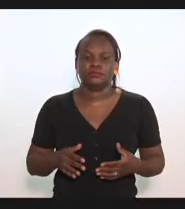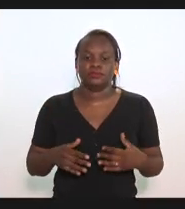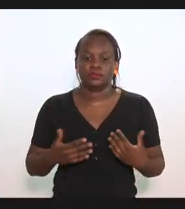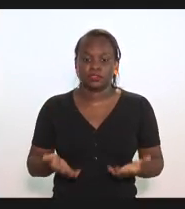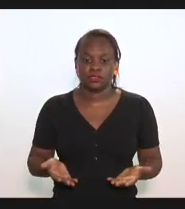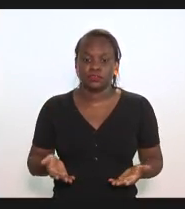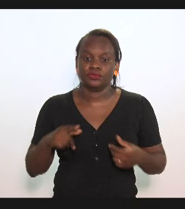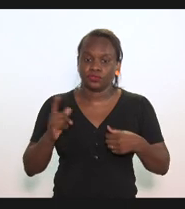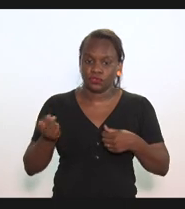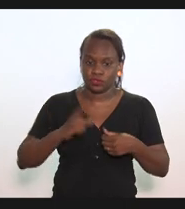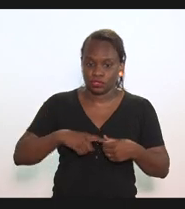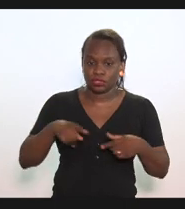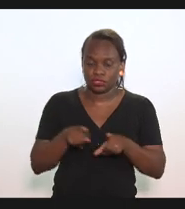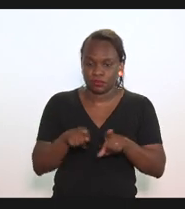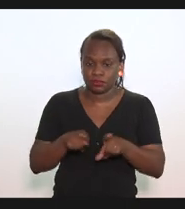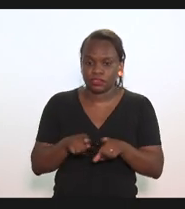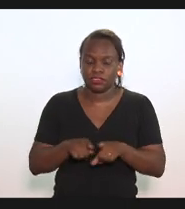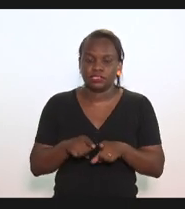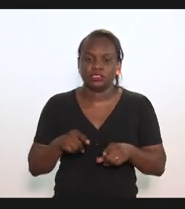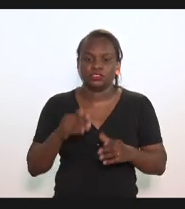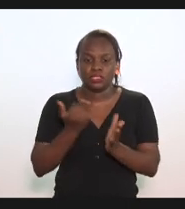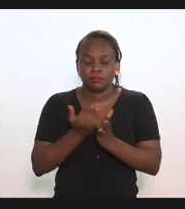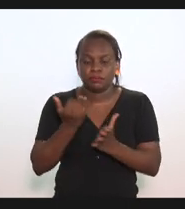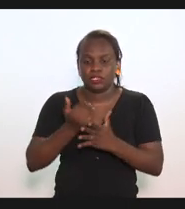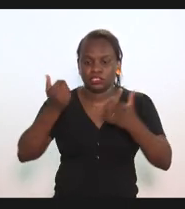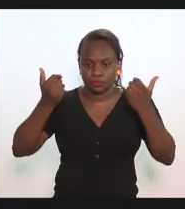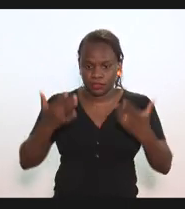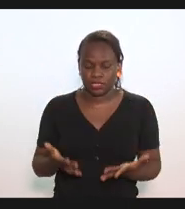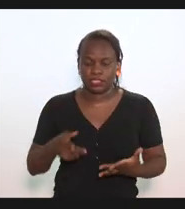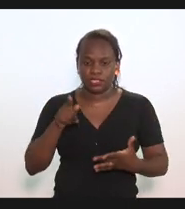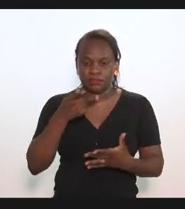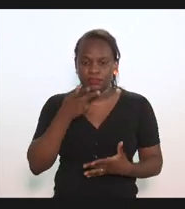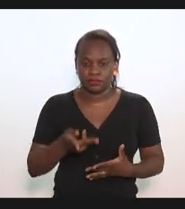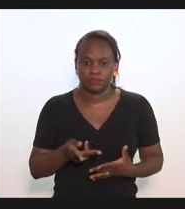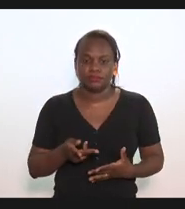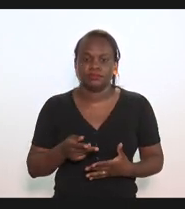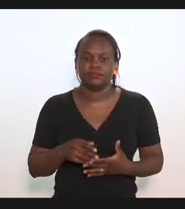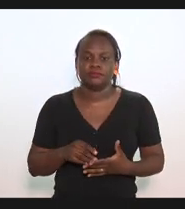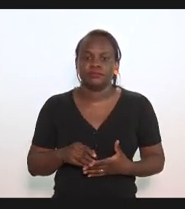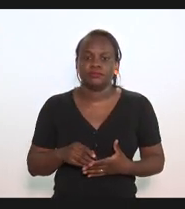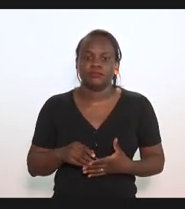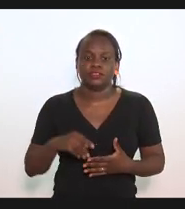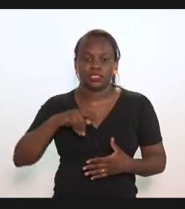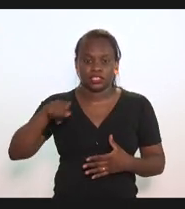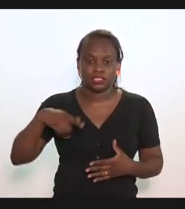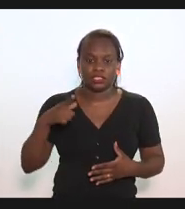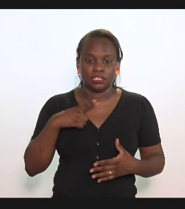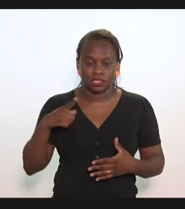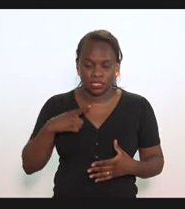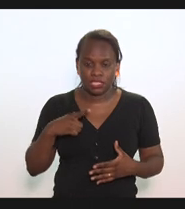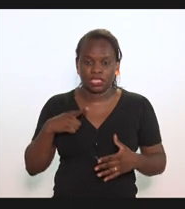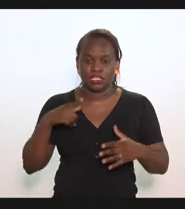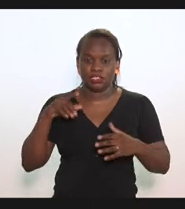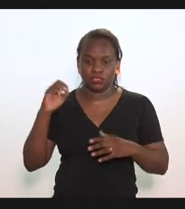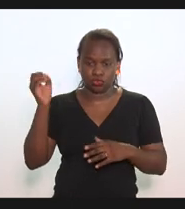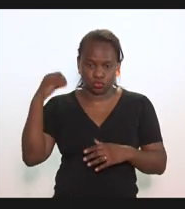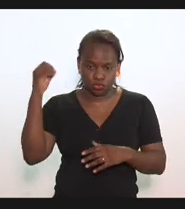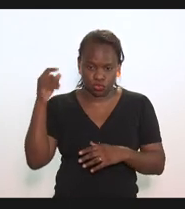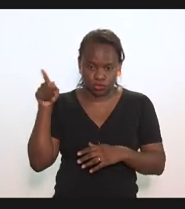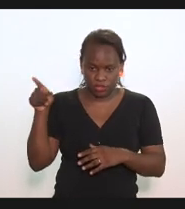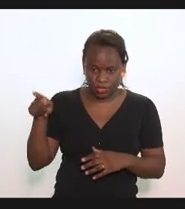e voltando a um ponto apenas complementar ao que o Nivio falou, nós temos nos moinhos do Sul,